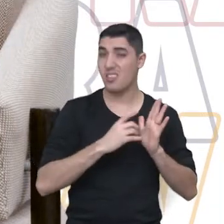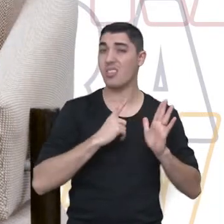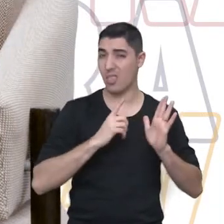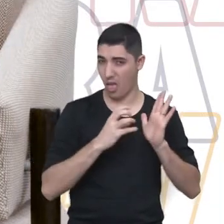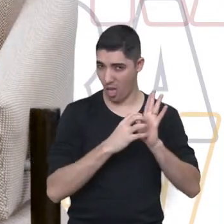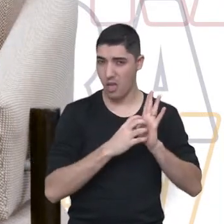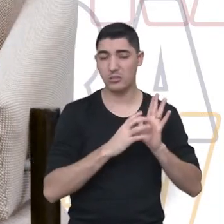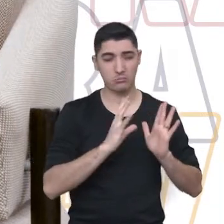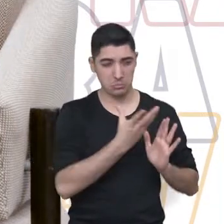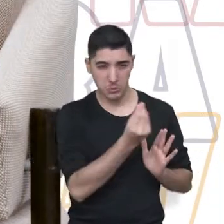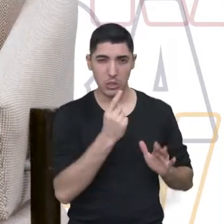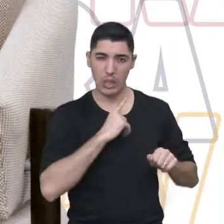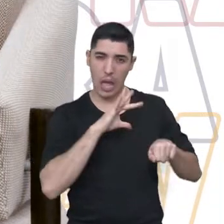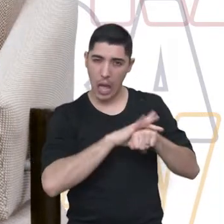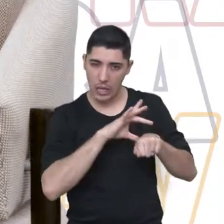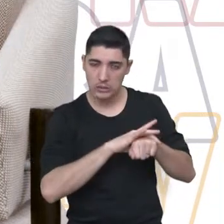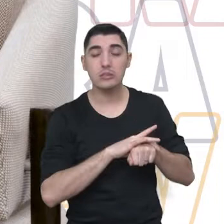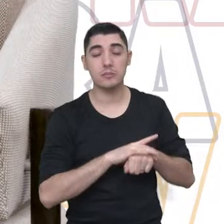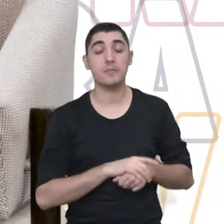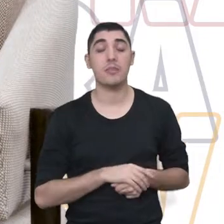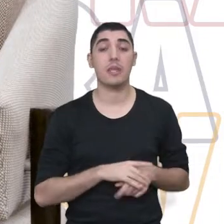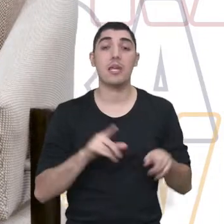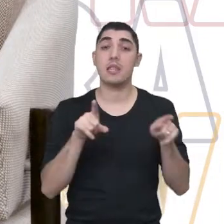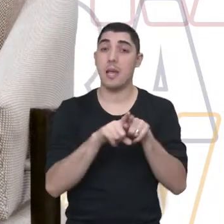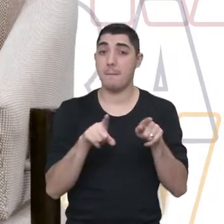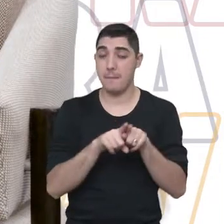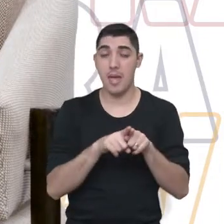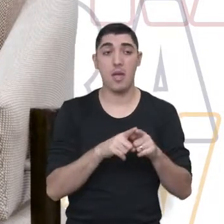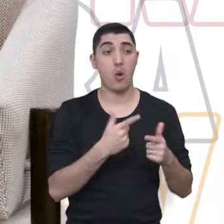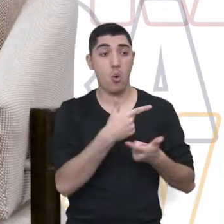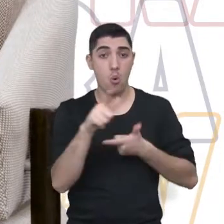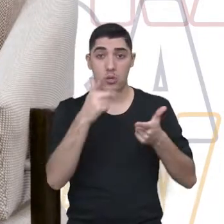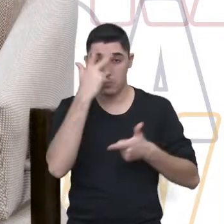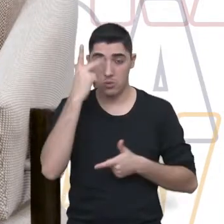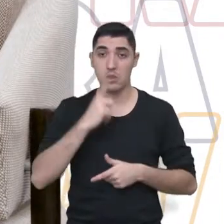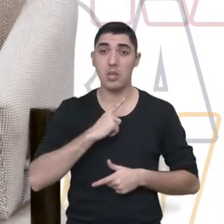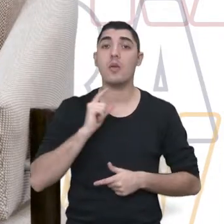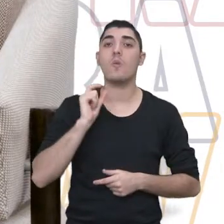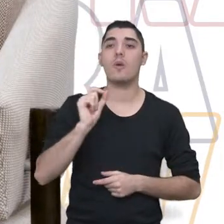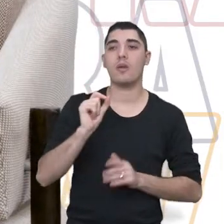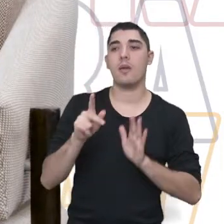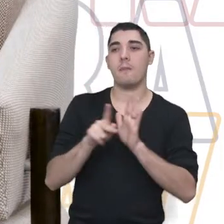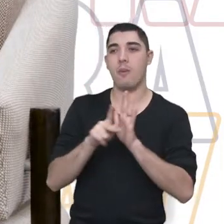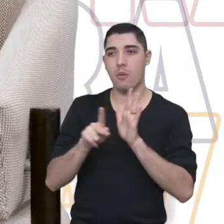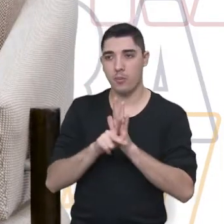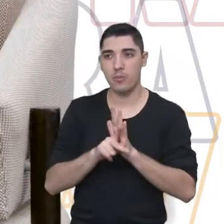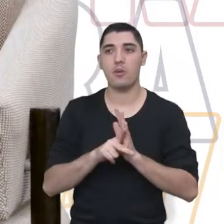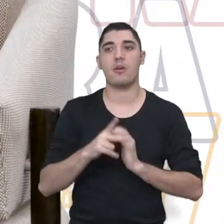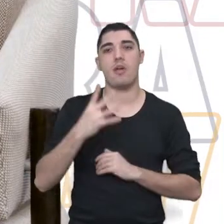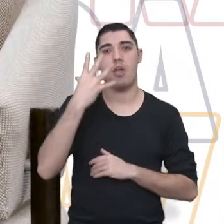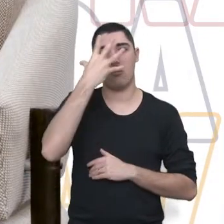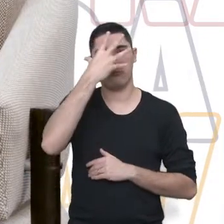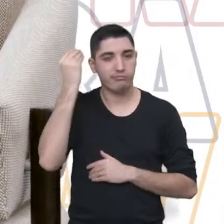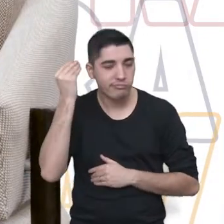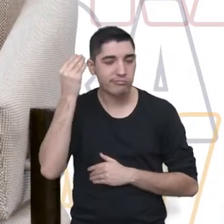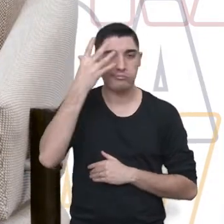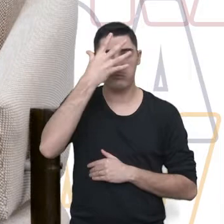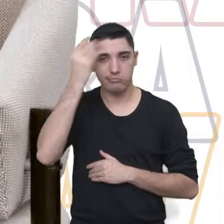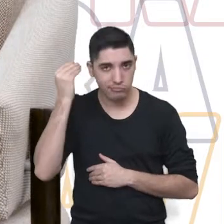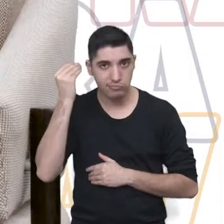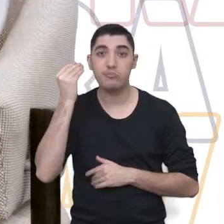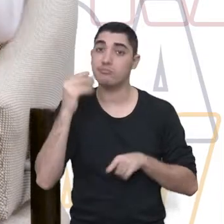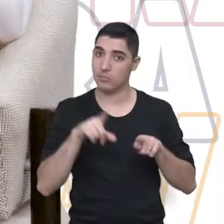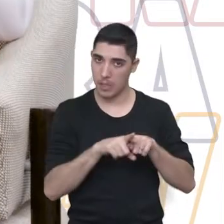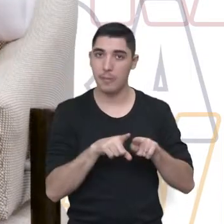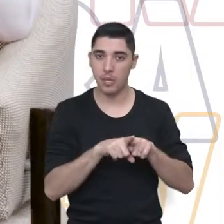as mortes aconteciam bastante. Tinham pessoas que trabalhavam com Alzheimer. Enfim, assim, sempre com a morte muito presente.